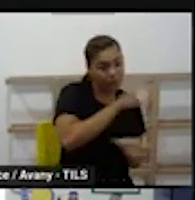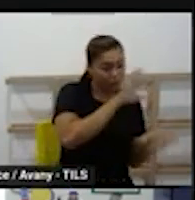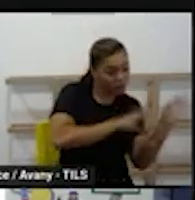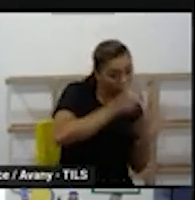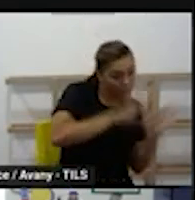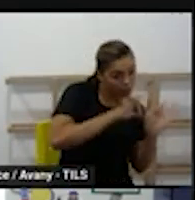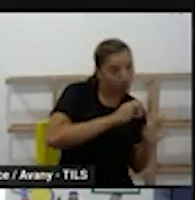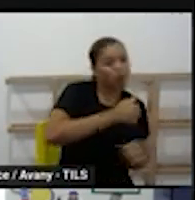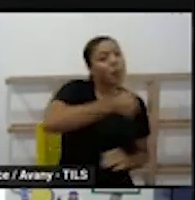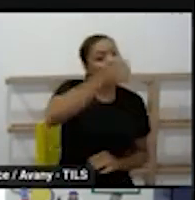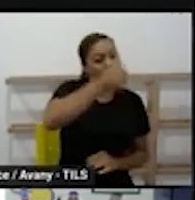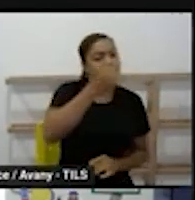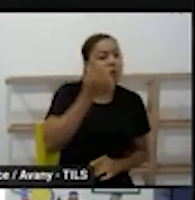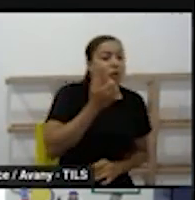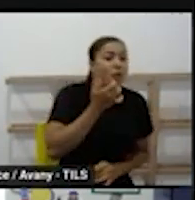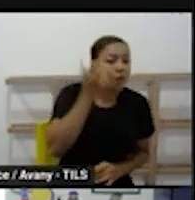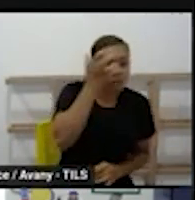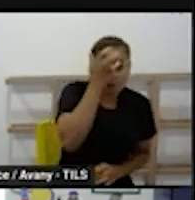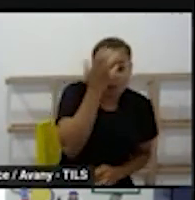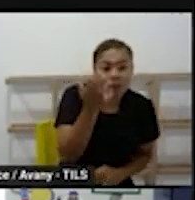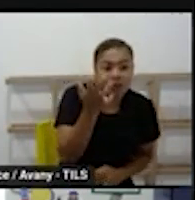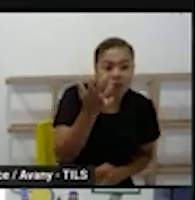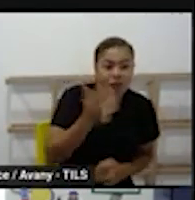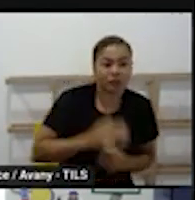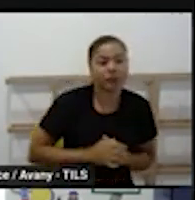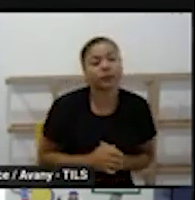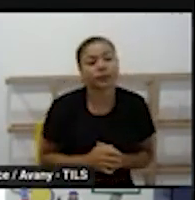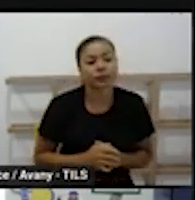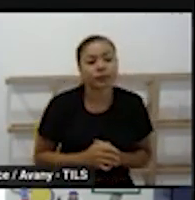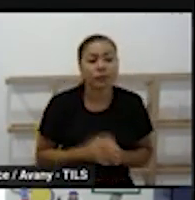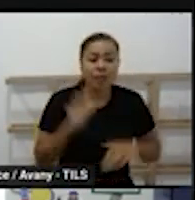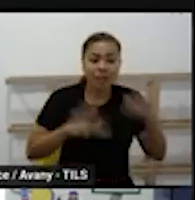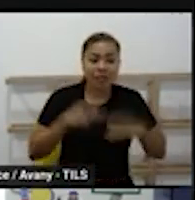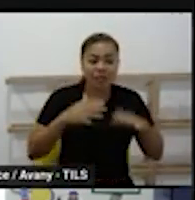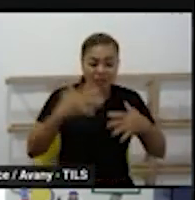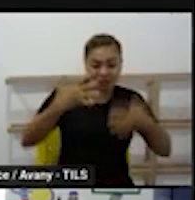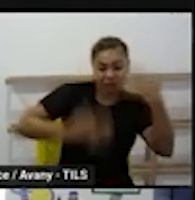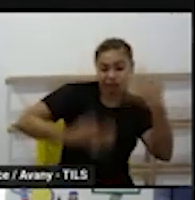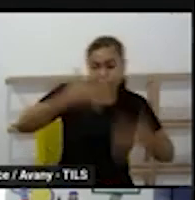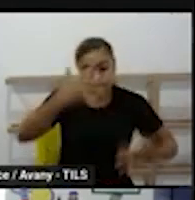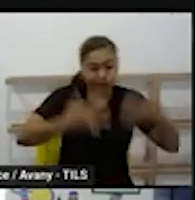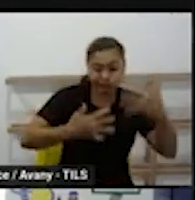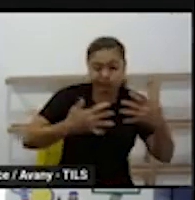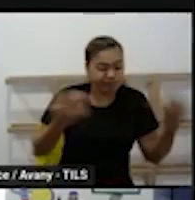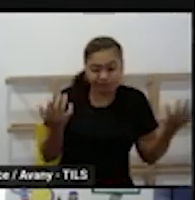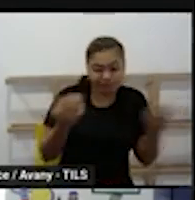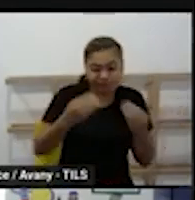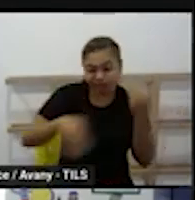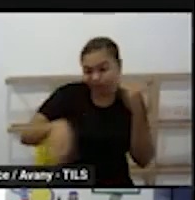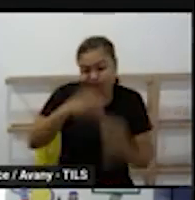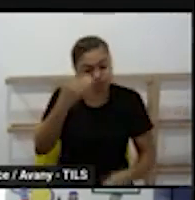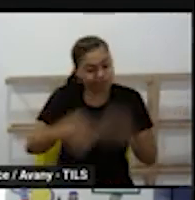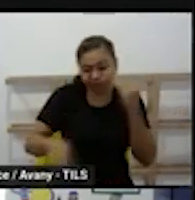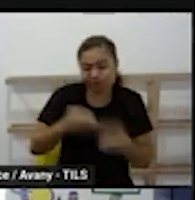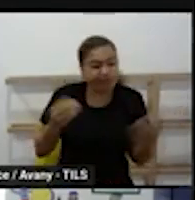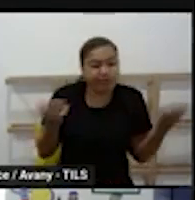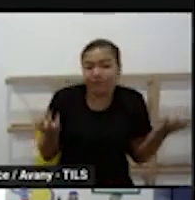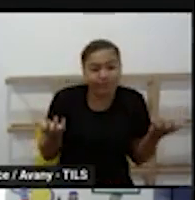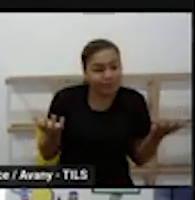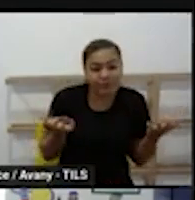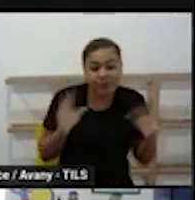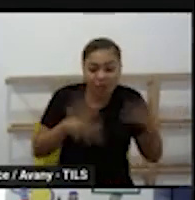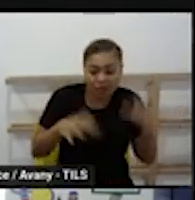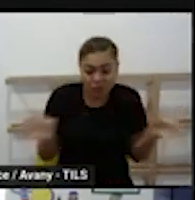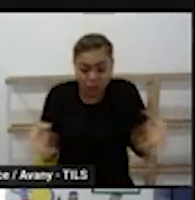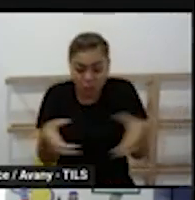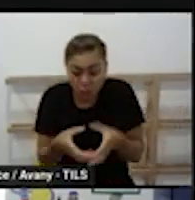vai precisar de uma intervenção maior de que forma eu vou intervir no momento dessa atividade será que eu vou precisar ficar com um grupo menor